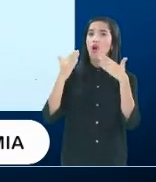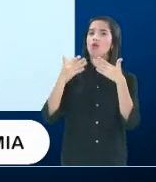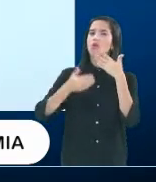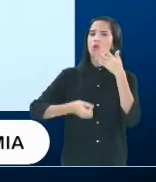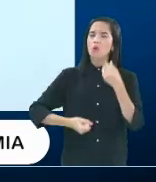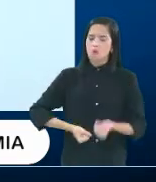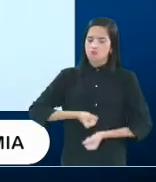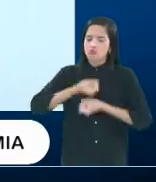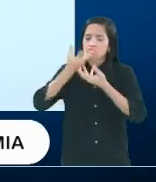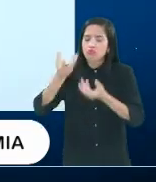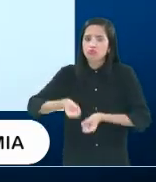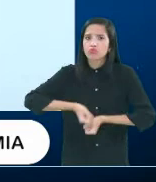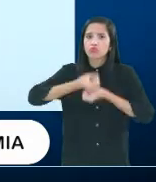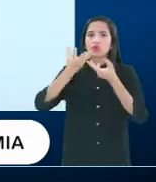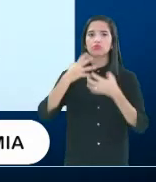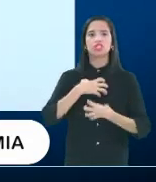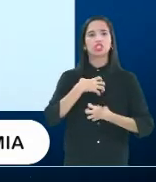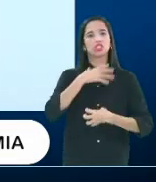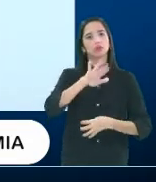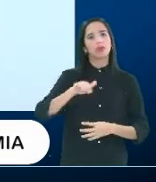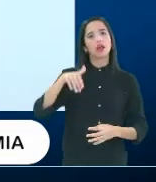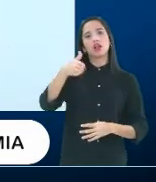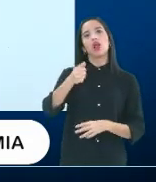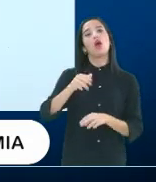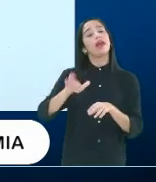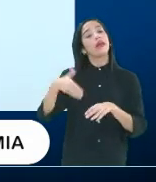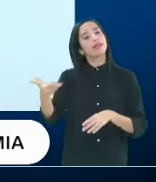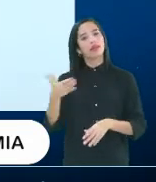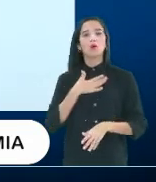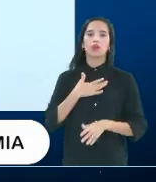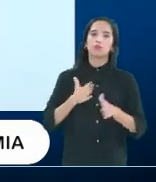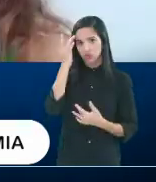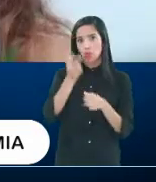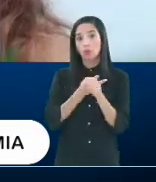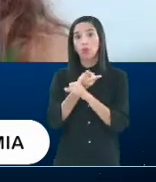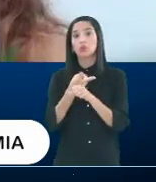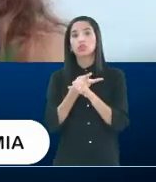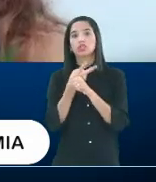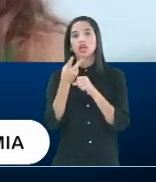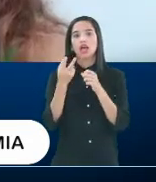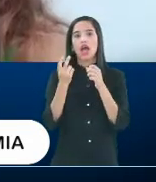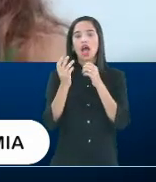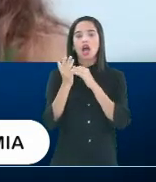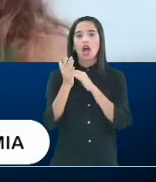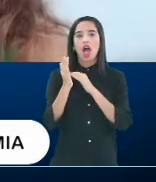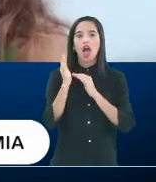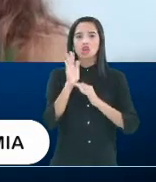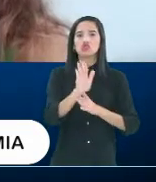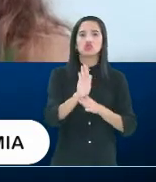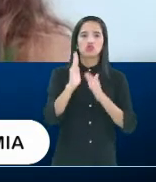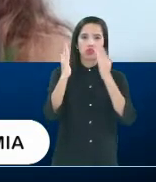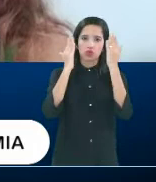no meu consultório, essas demandas são as mais comuns. Nós temos, por exemplo,